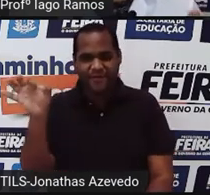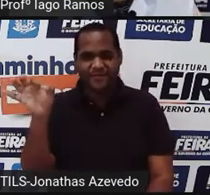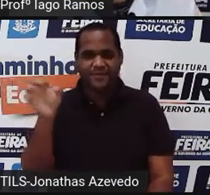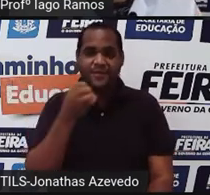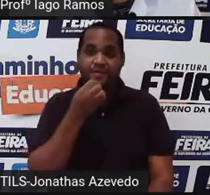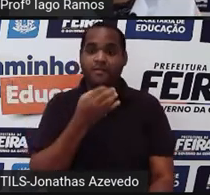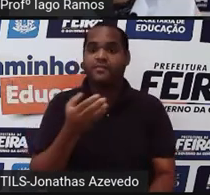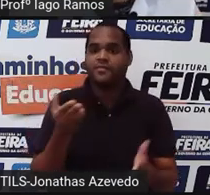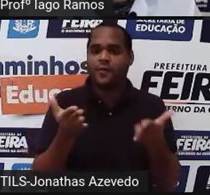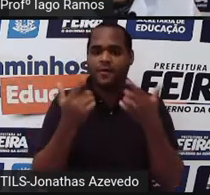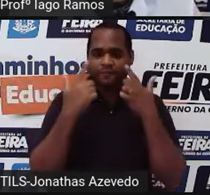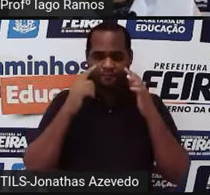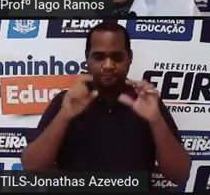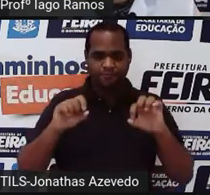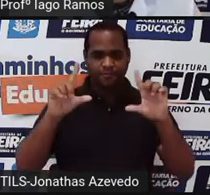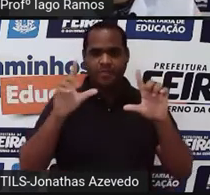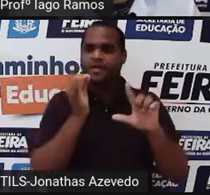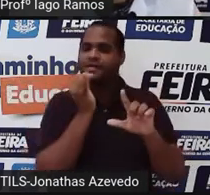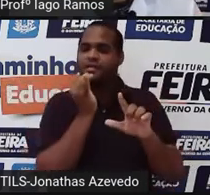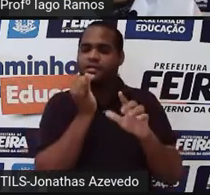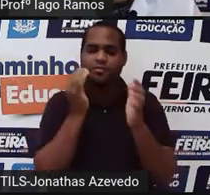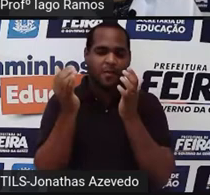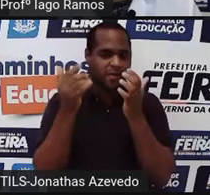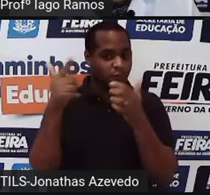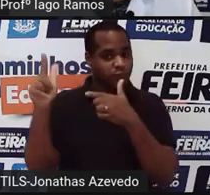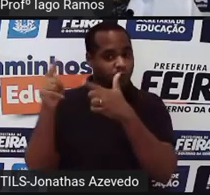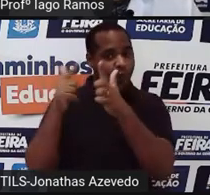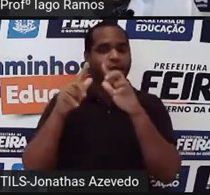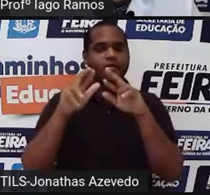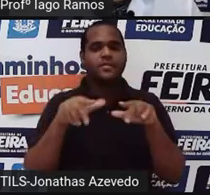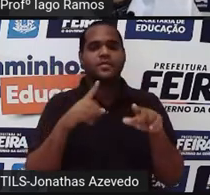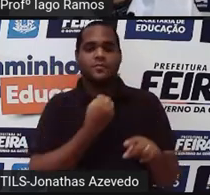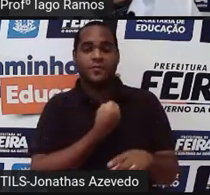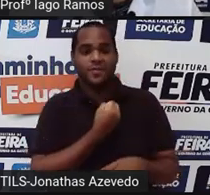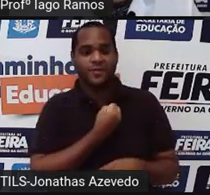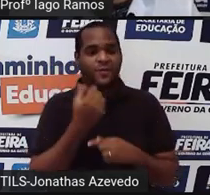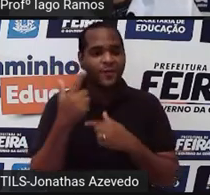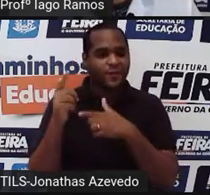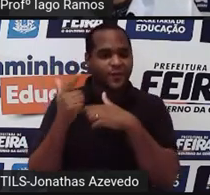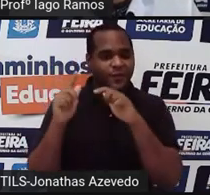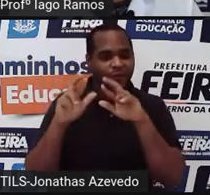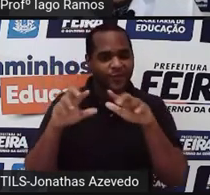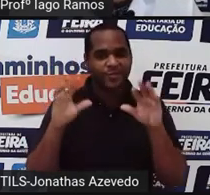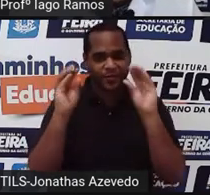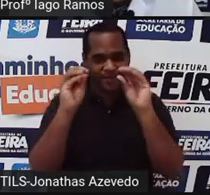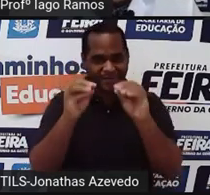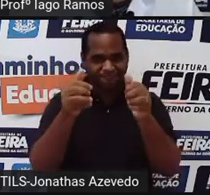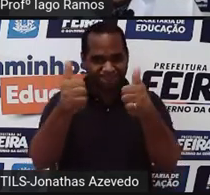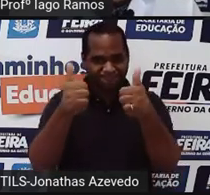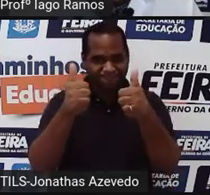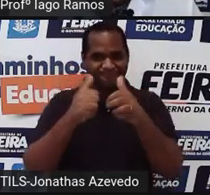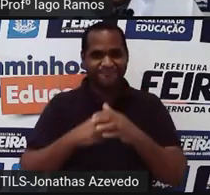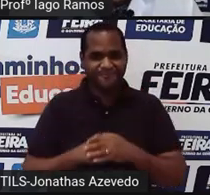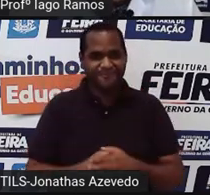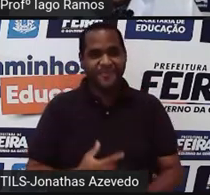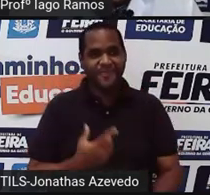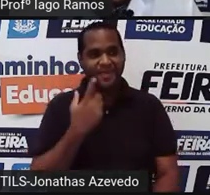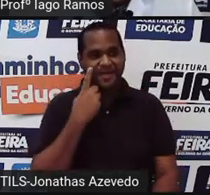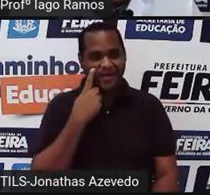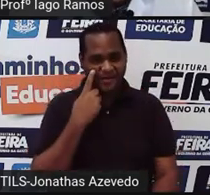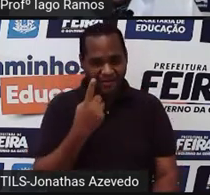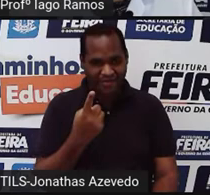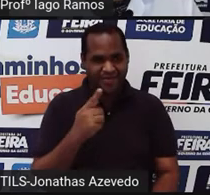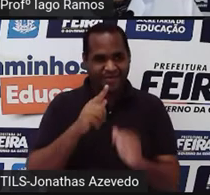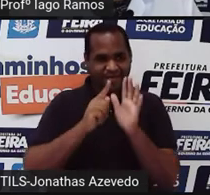Eu vou colocar ali outros exemplos, tá? Com outros números, certo? Olha só, com esse número